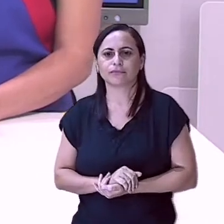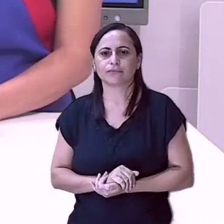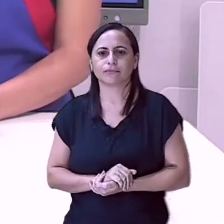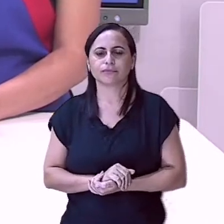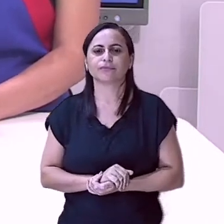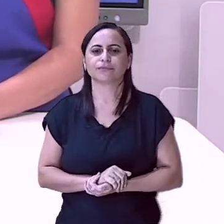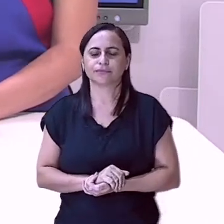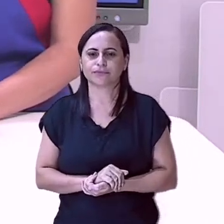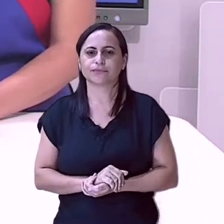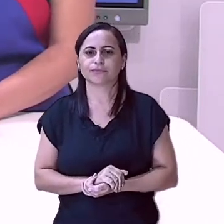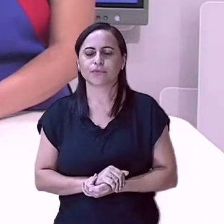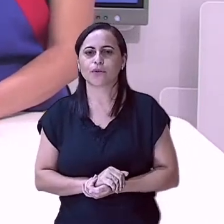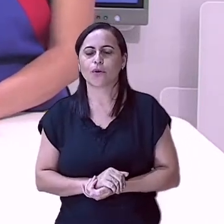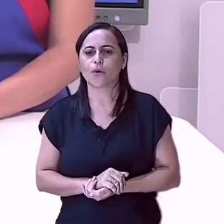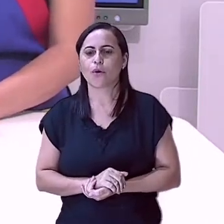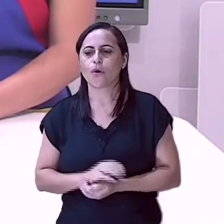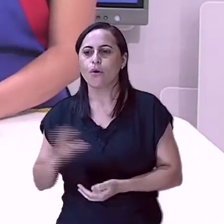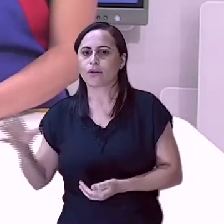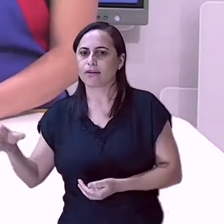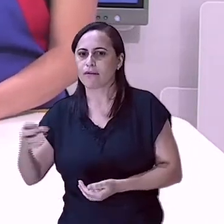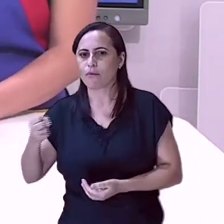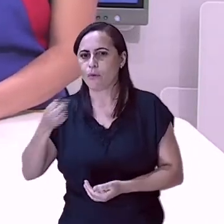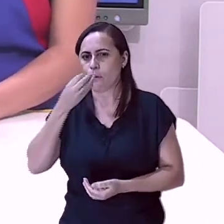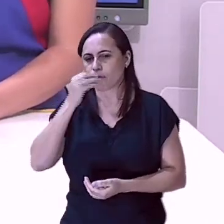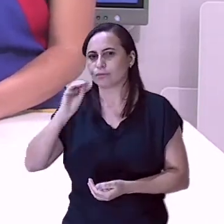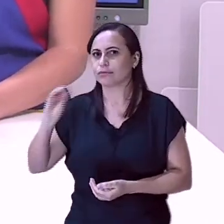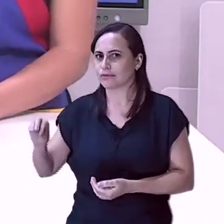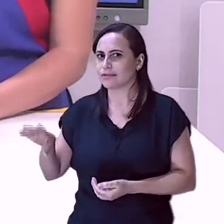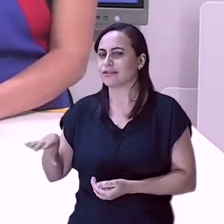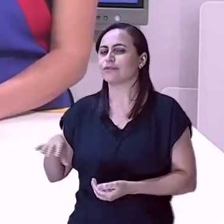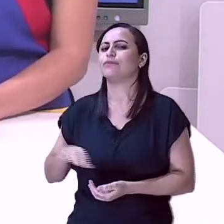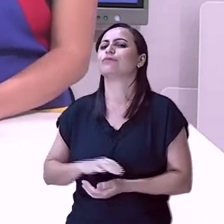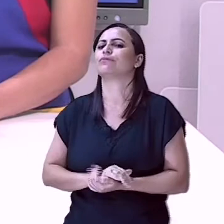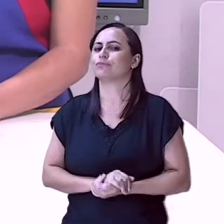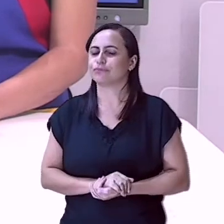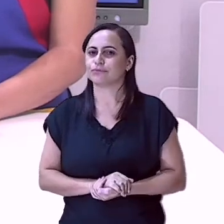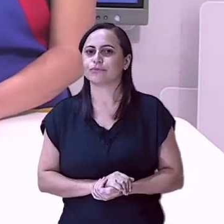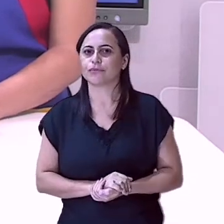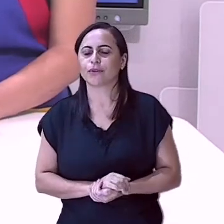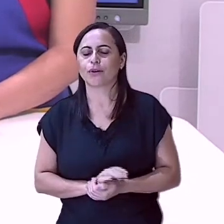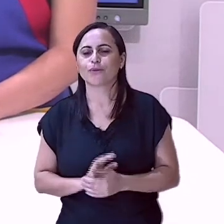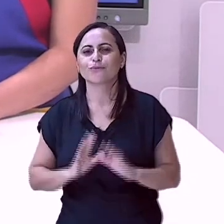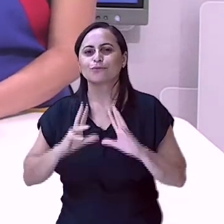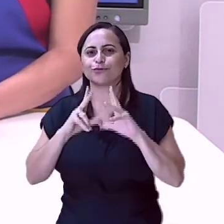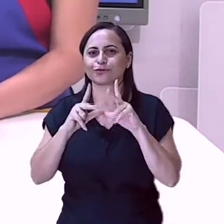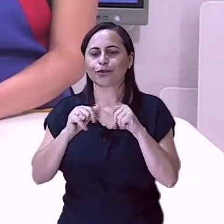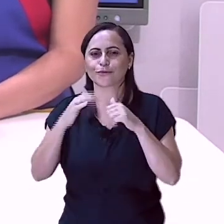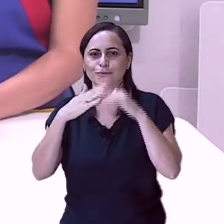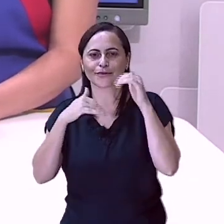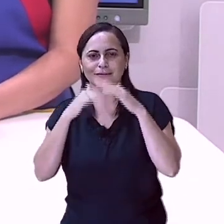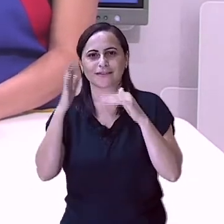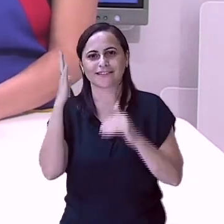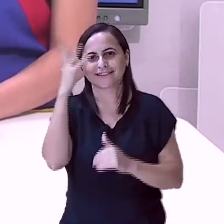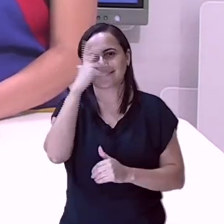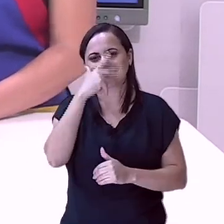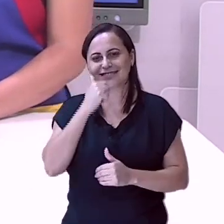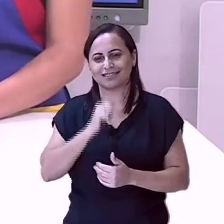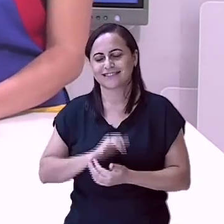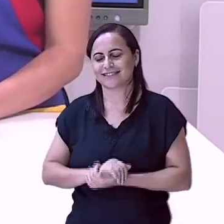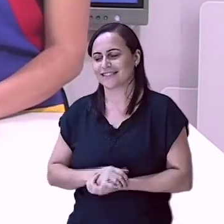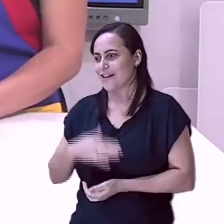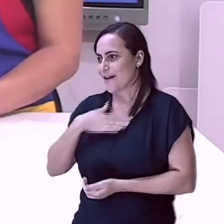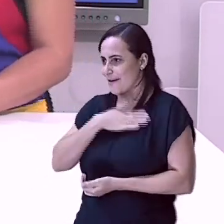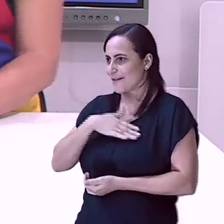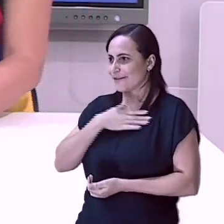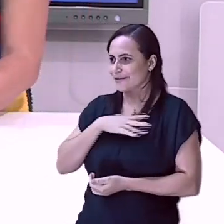Isso! O que colhe o lixo. Olha, olha pra você ver. E eles vão ficar muito felizes. Gostou, Luciene?